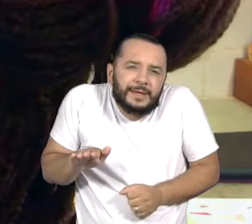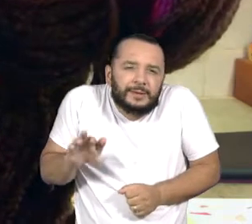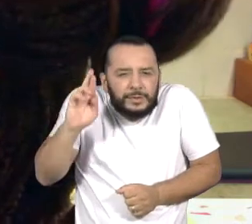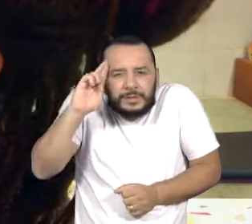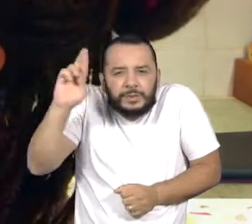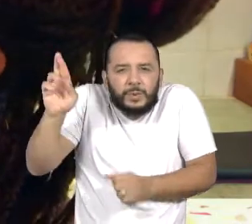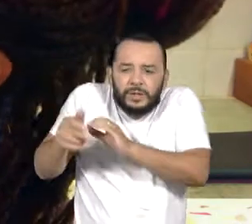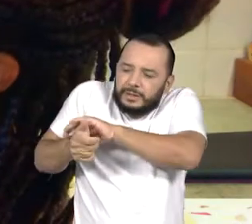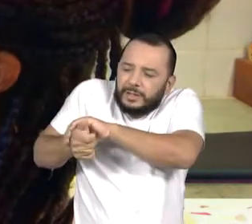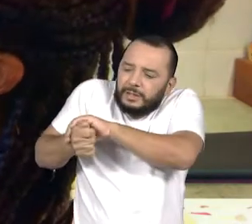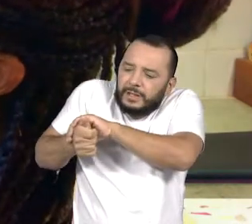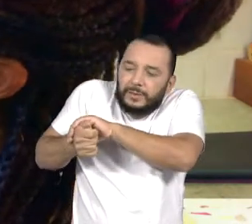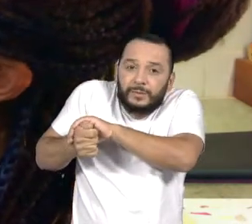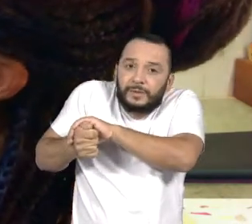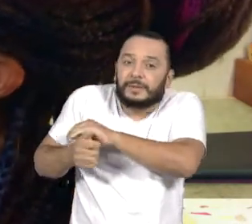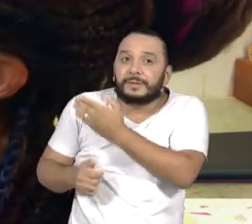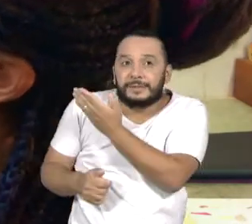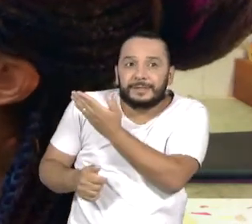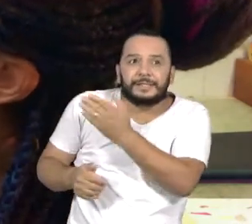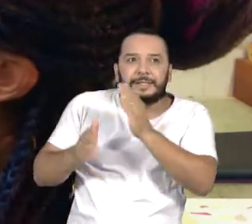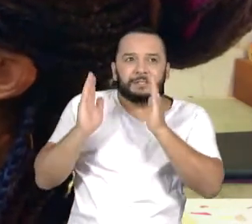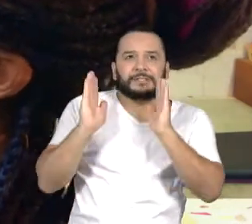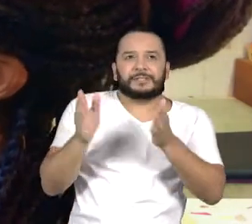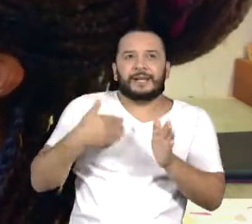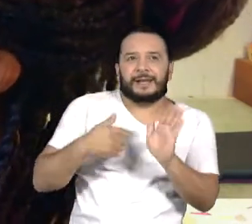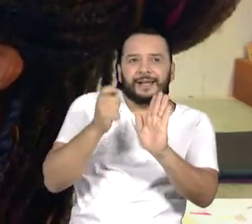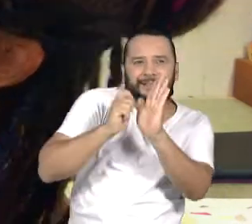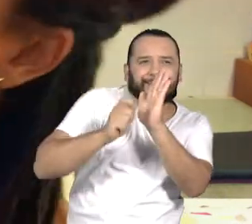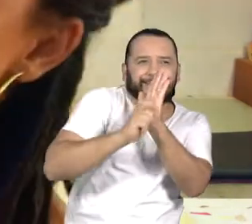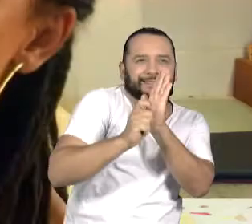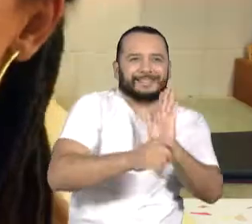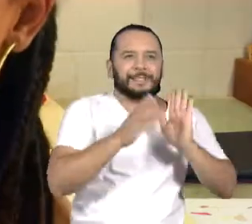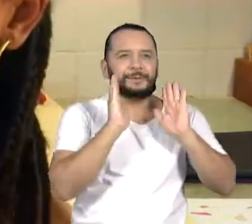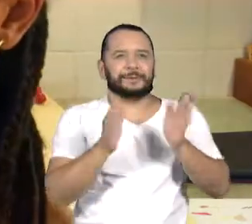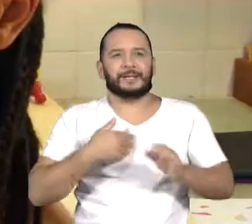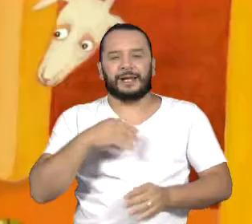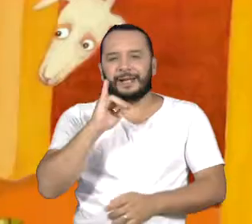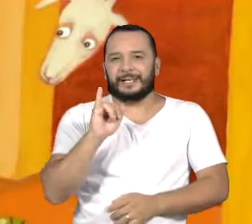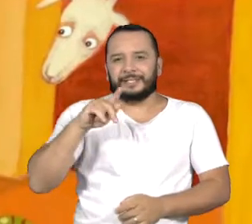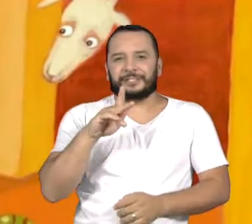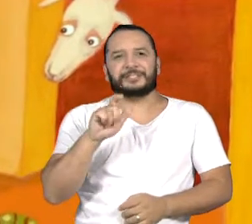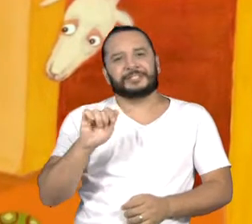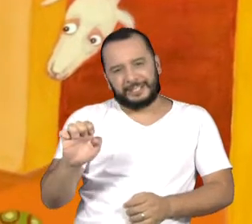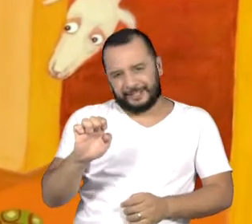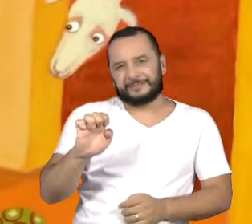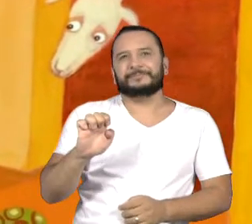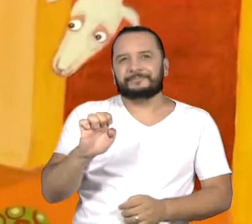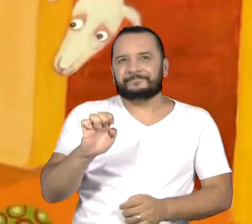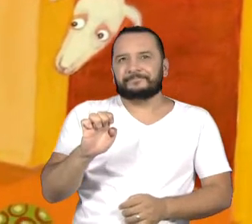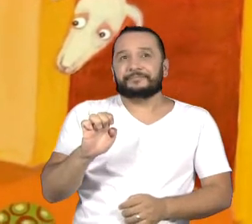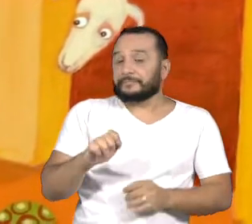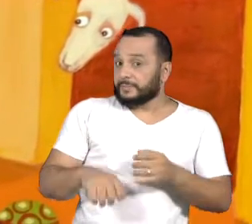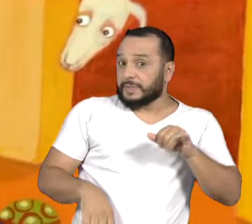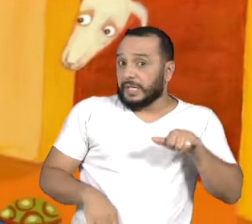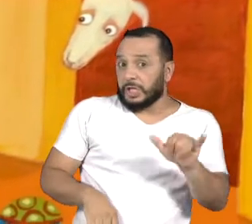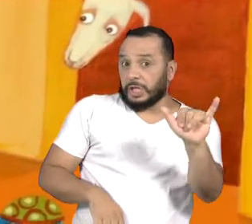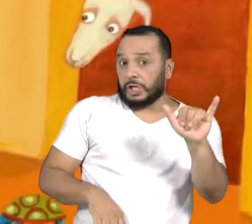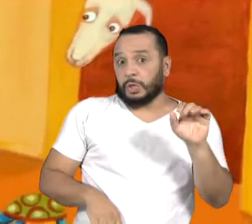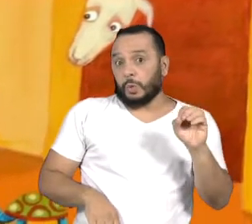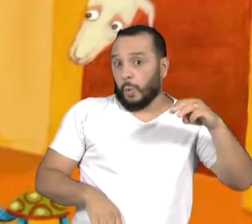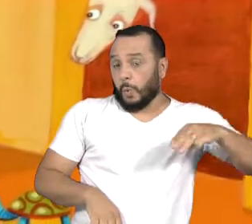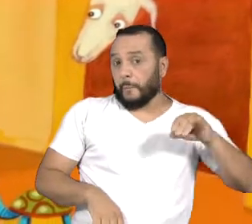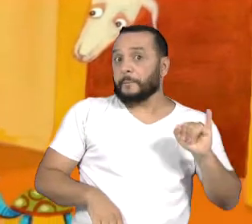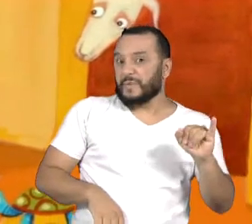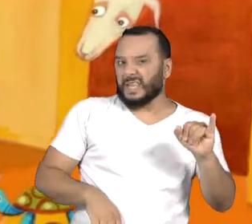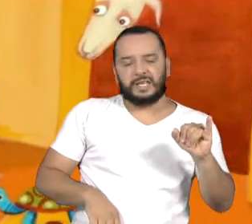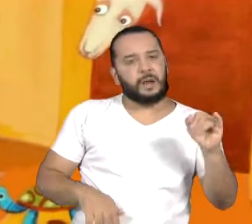Esse livro foi escrito por Inge Berg e Inge Mischert. E o Mi está piorando, diz